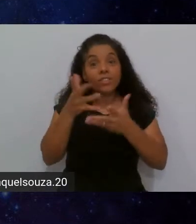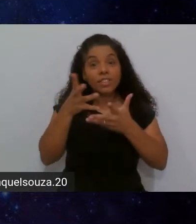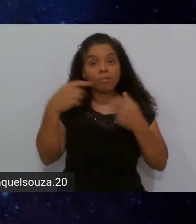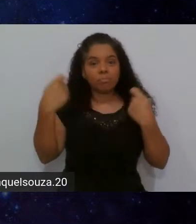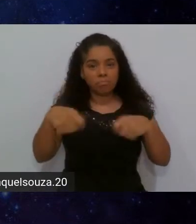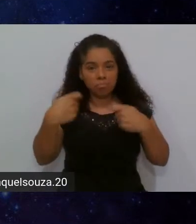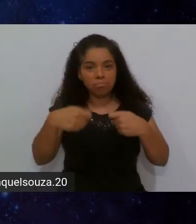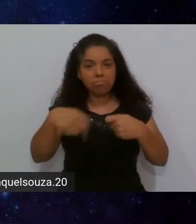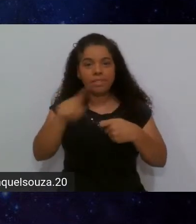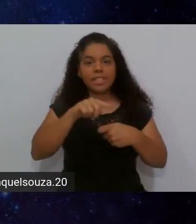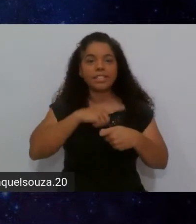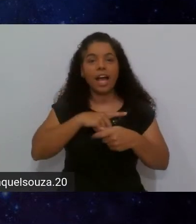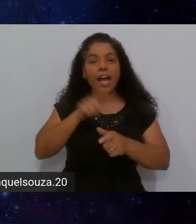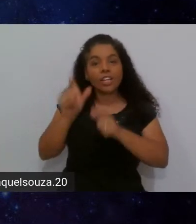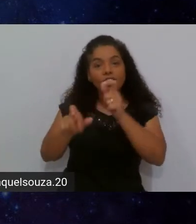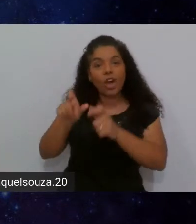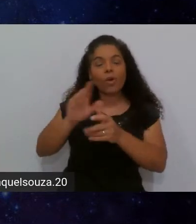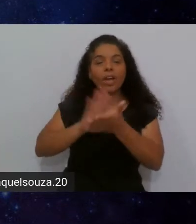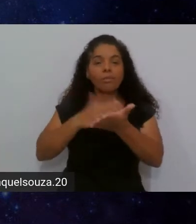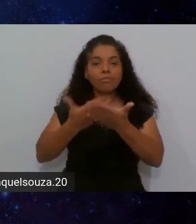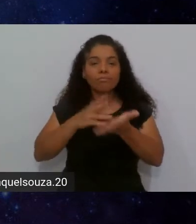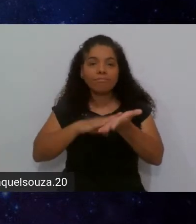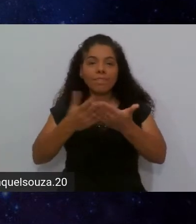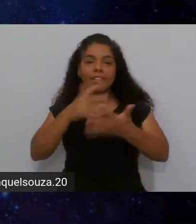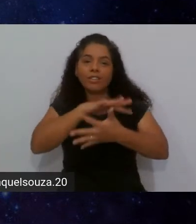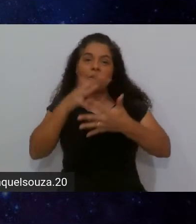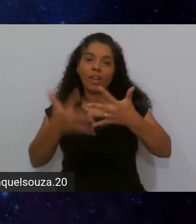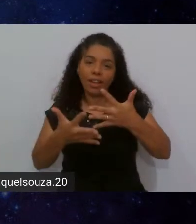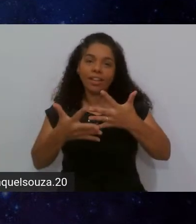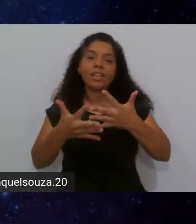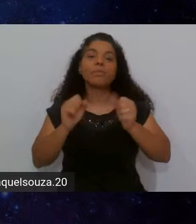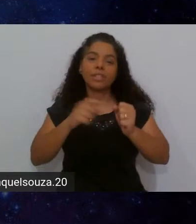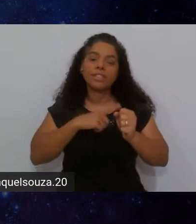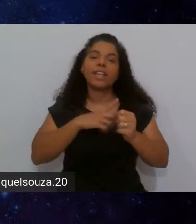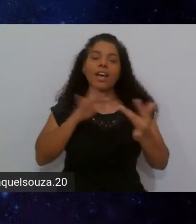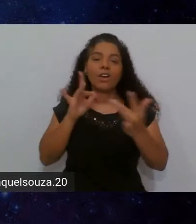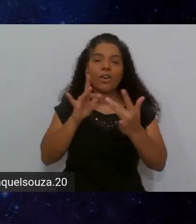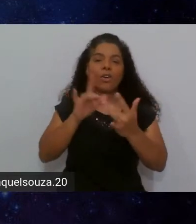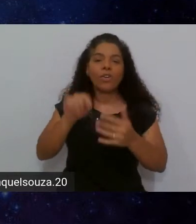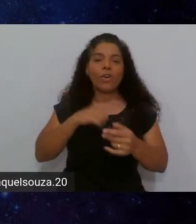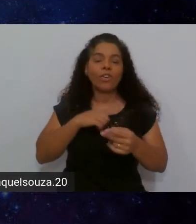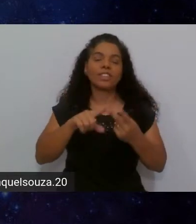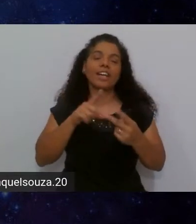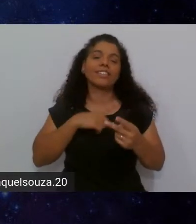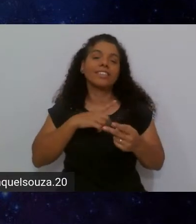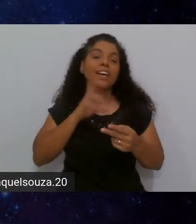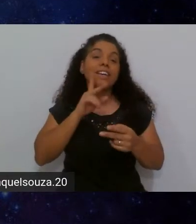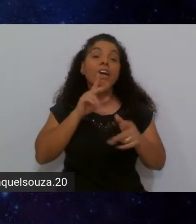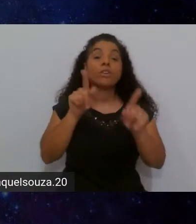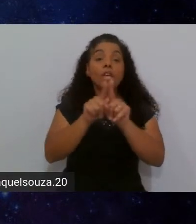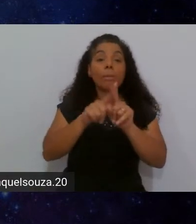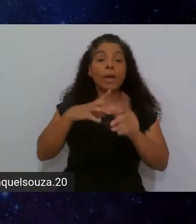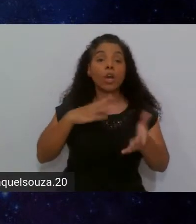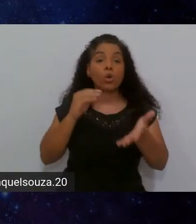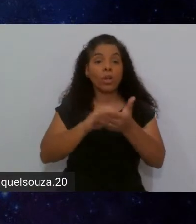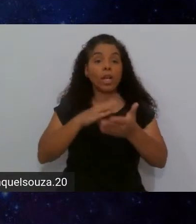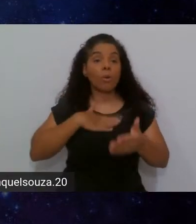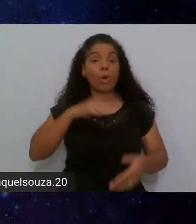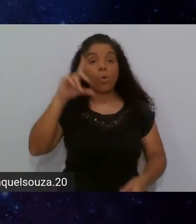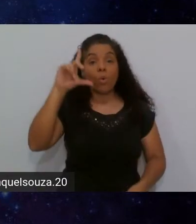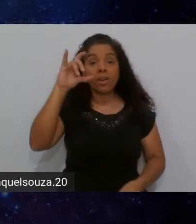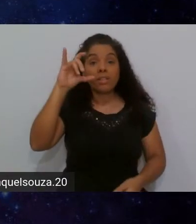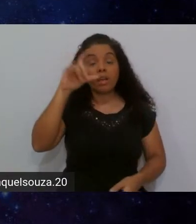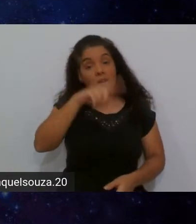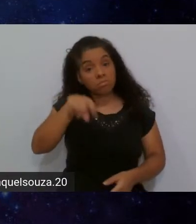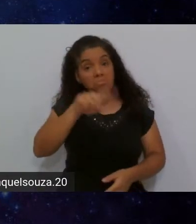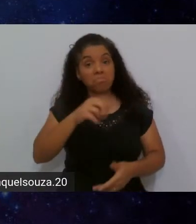precisarem de alguém aí para fazer a interpretação em Libras, tem aqui os contatos da Raquel. Eu também coloquei aqui o meu Instagram, para